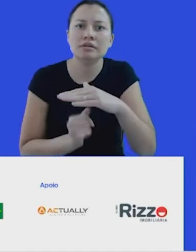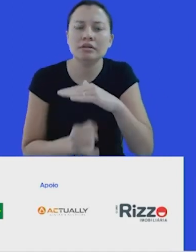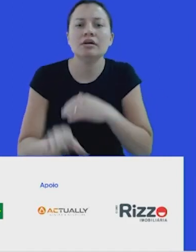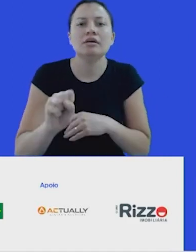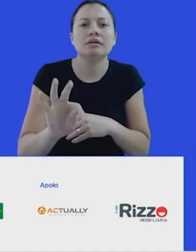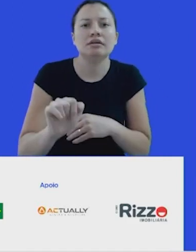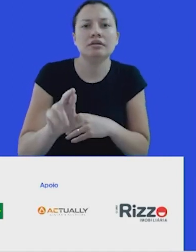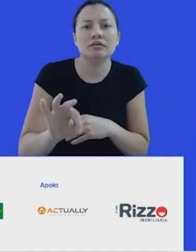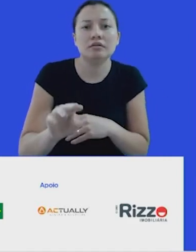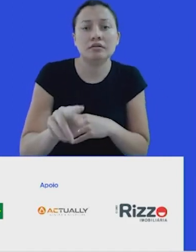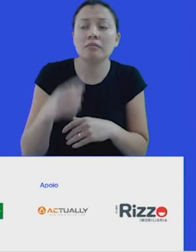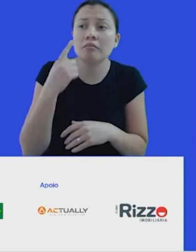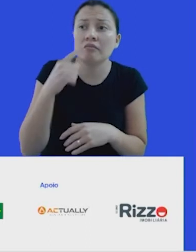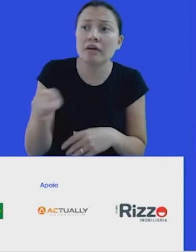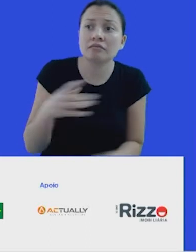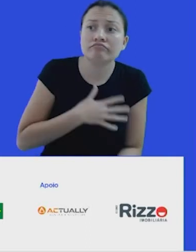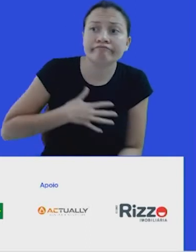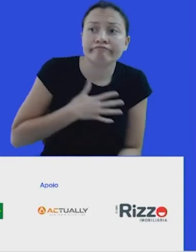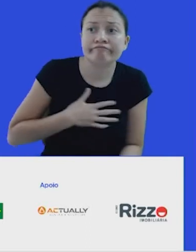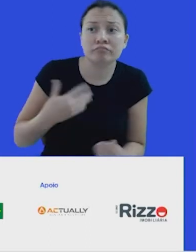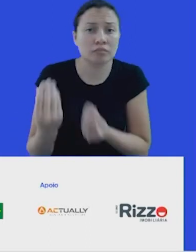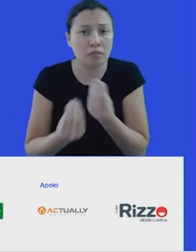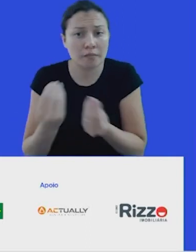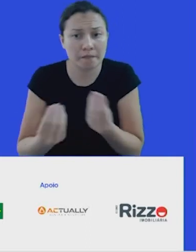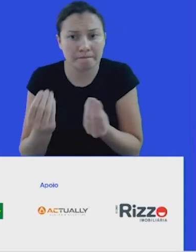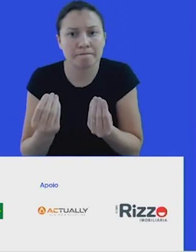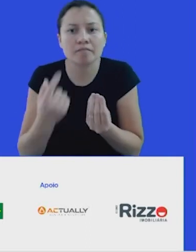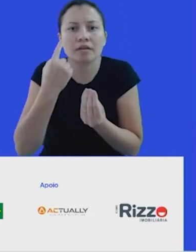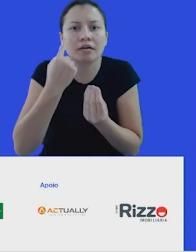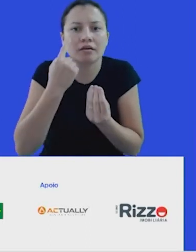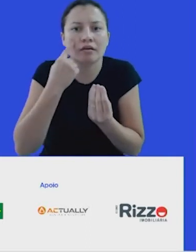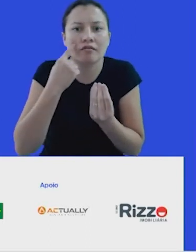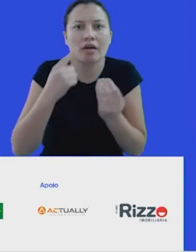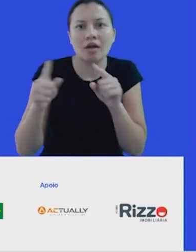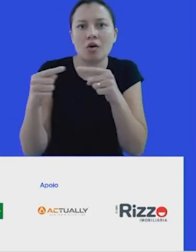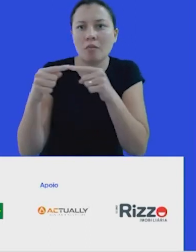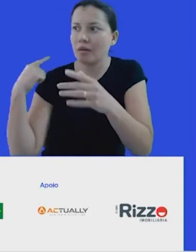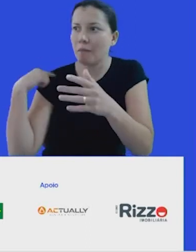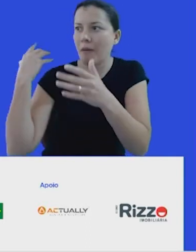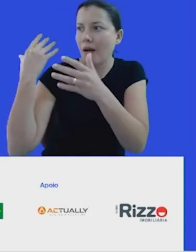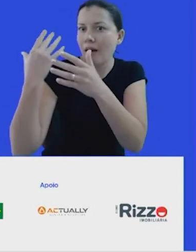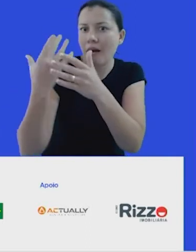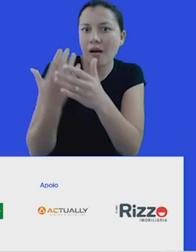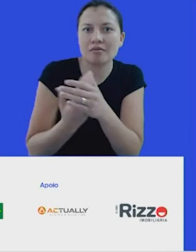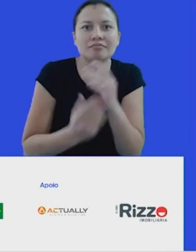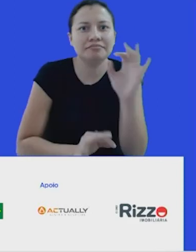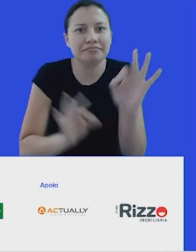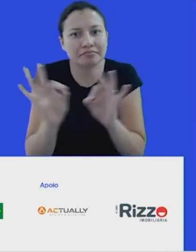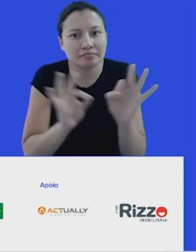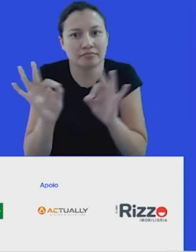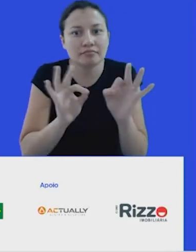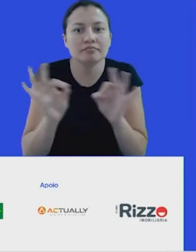está esse grau de satisfação e o NPS de 85. Fala aí de uma trajetória bacana, construída de maneira genuína, que tem aí um